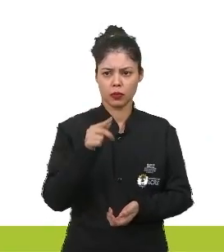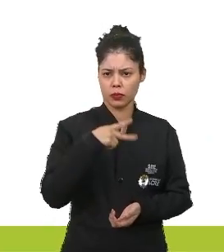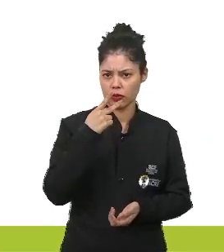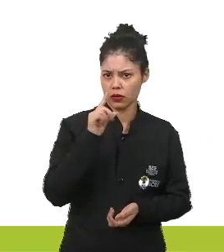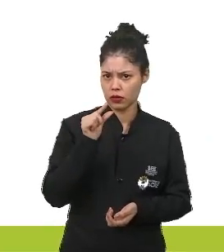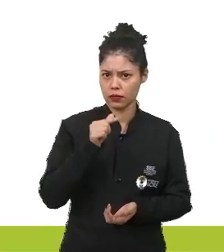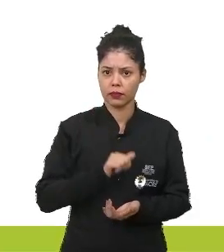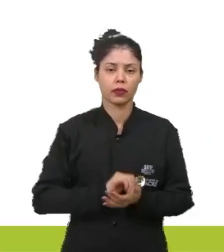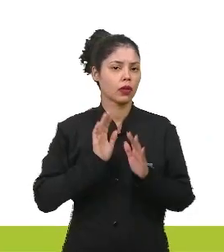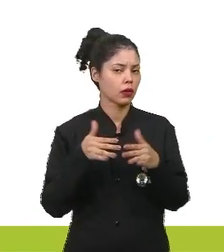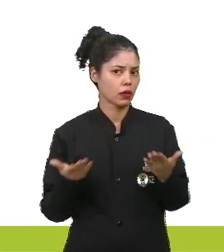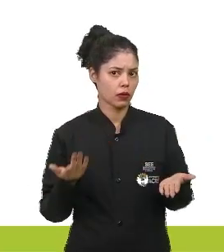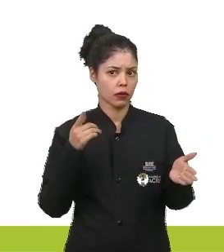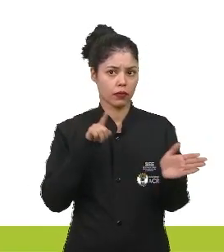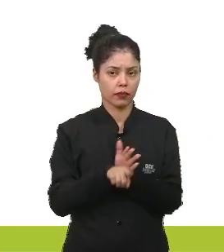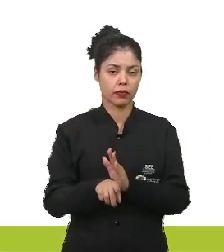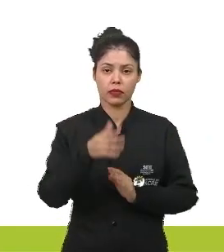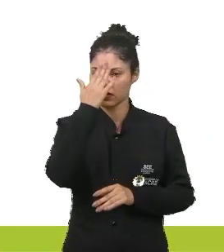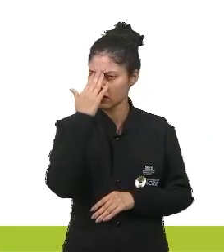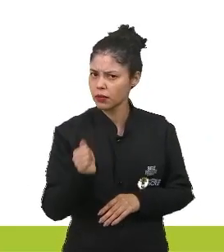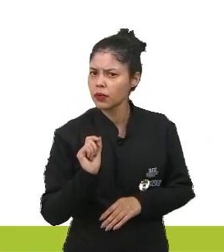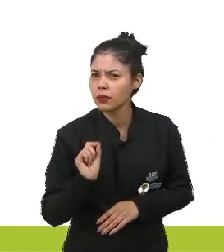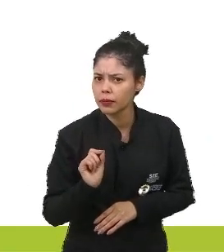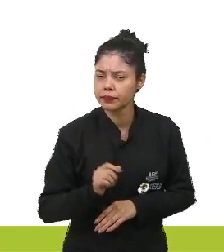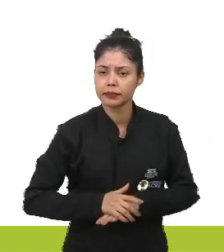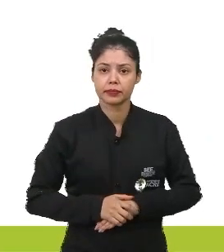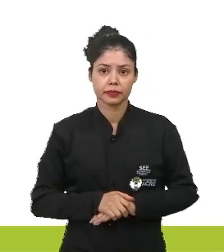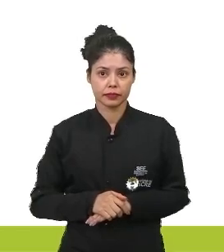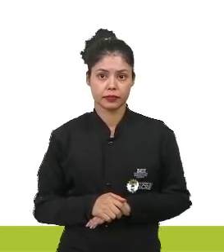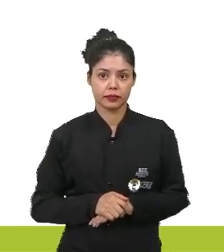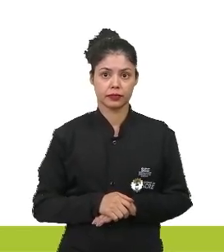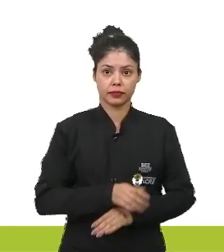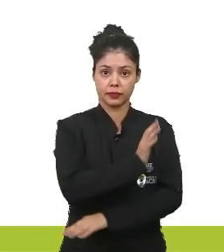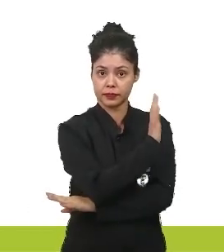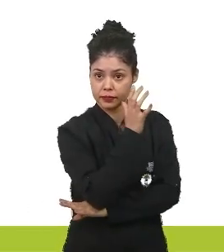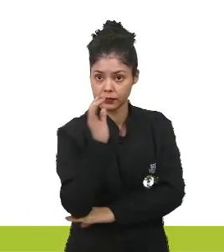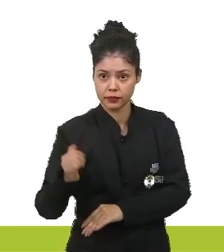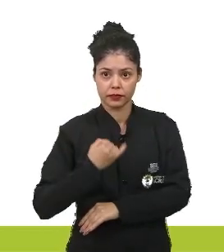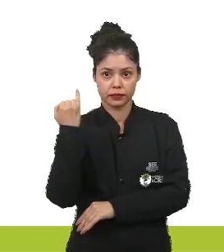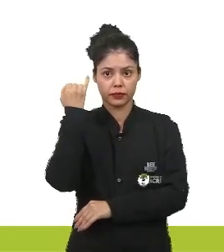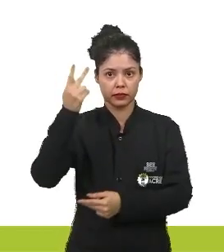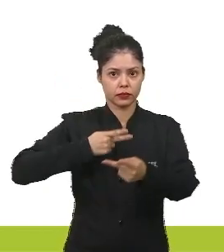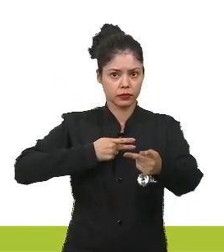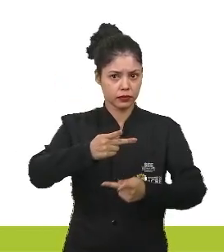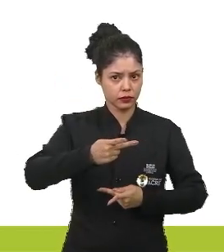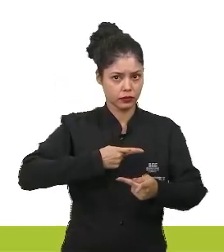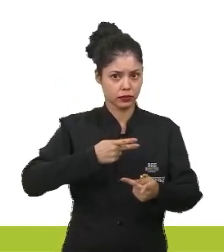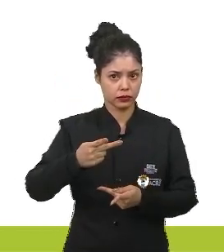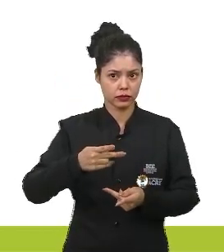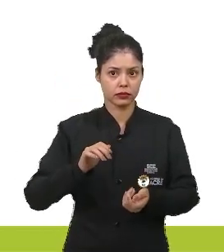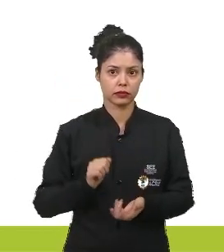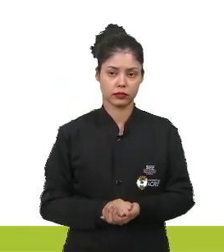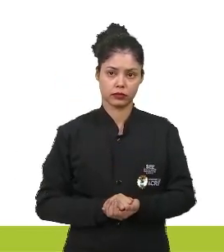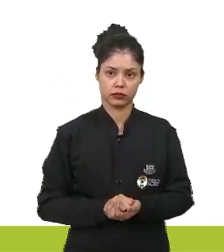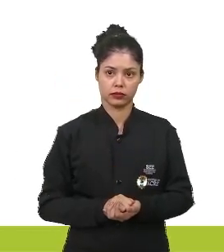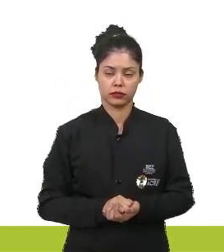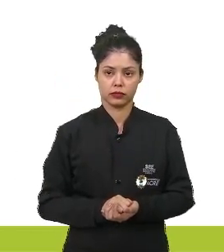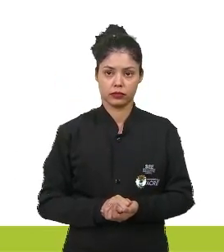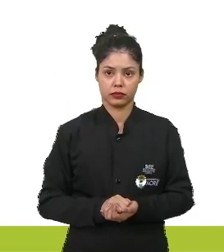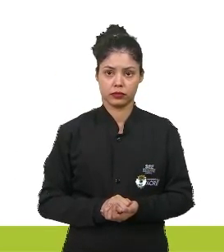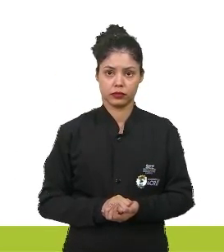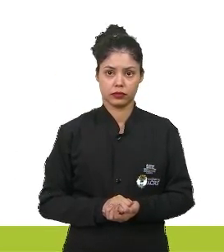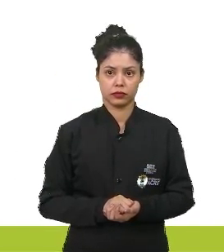só ver qual é a pergunta, o ele quer saber. Essas plantas são importantes, essas plantas